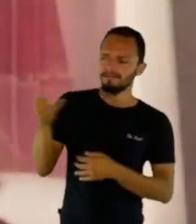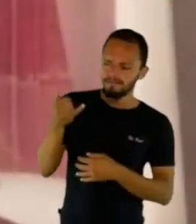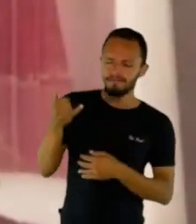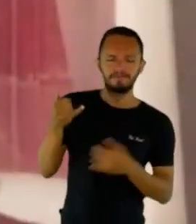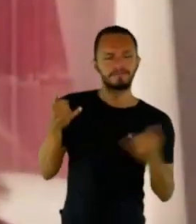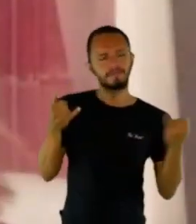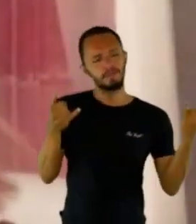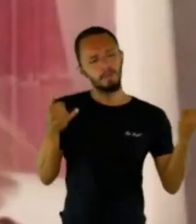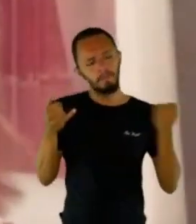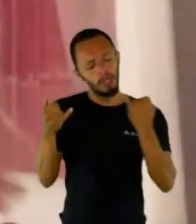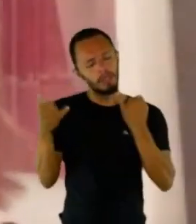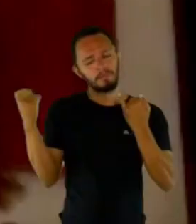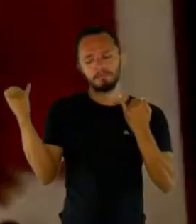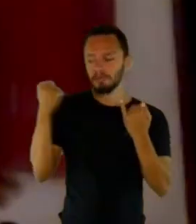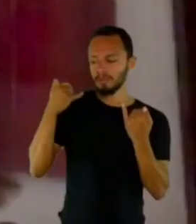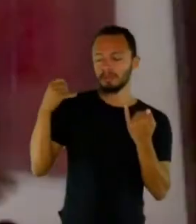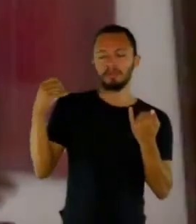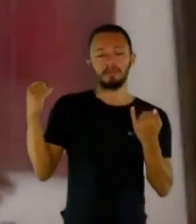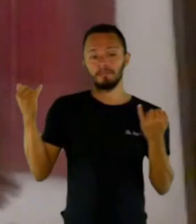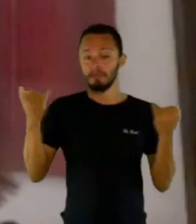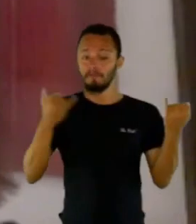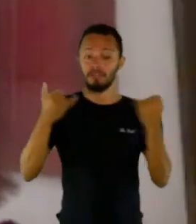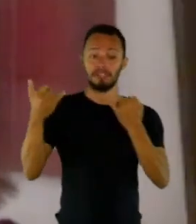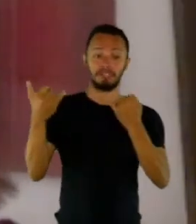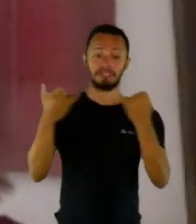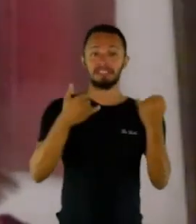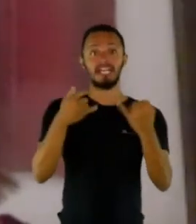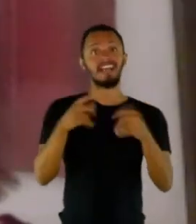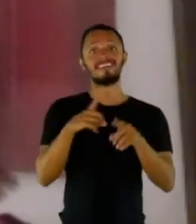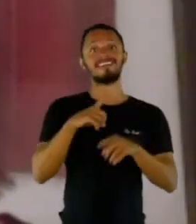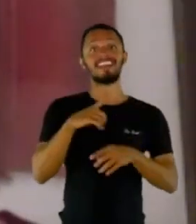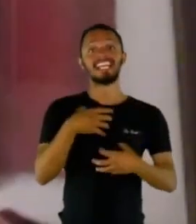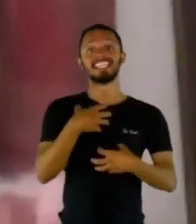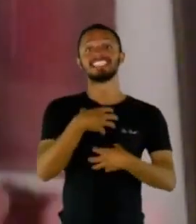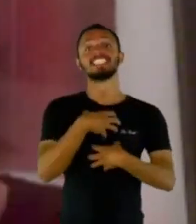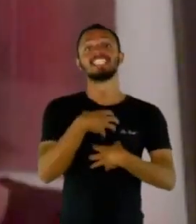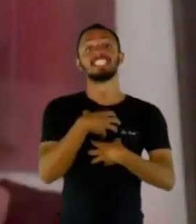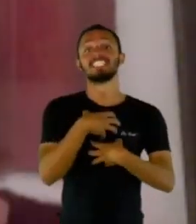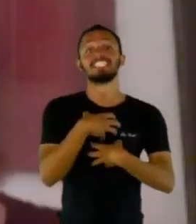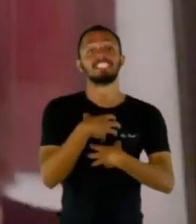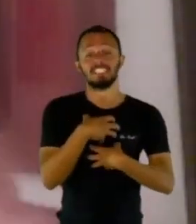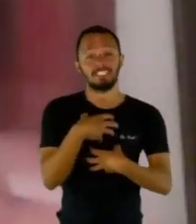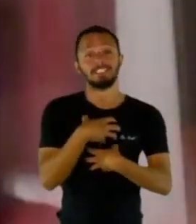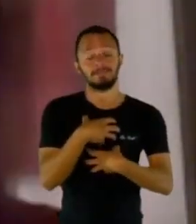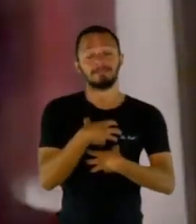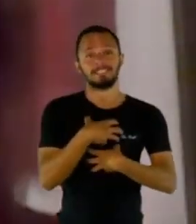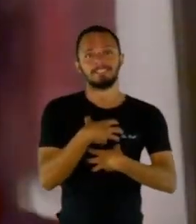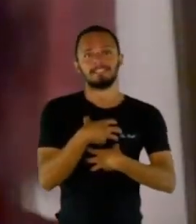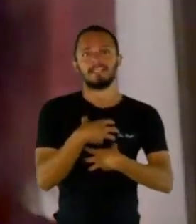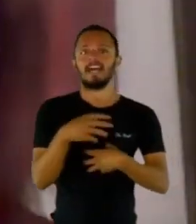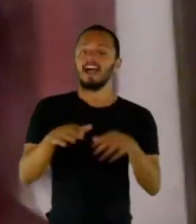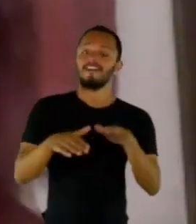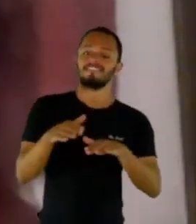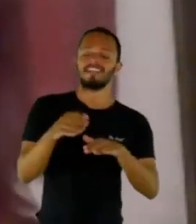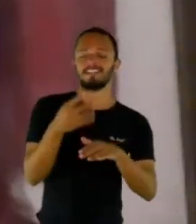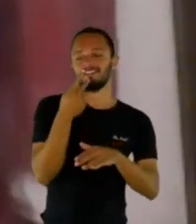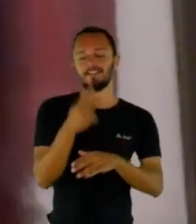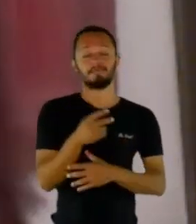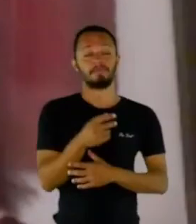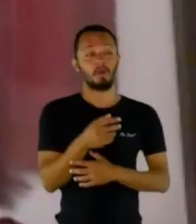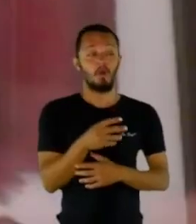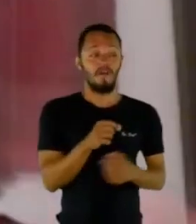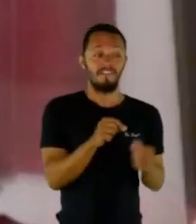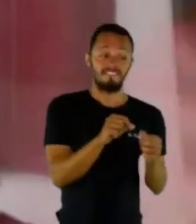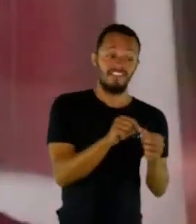toda desses sentimentos e as pessoas talvez até falassem, não, realmente, eu não posso fazer, mas eu posso escrever sobre isso,